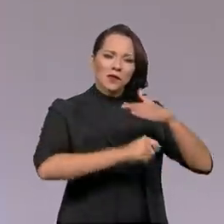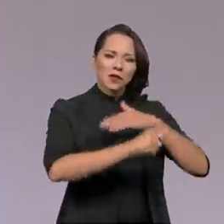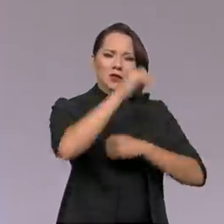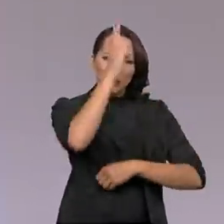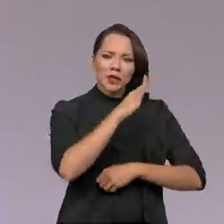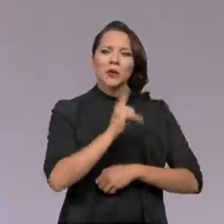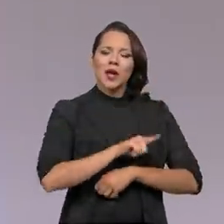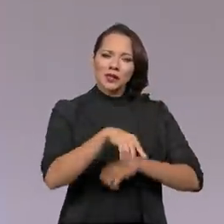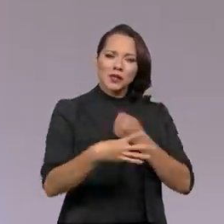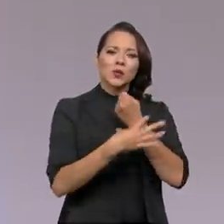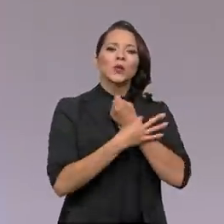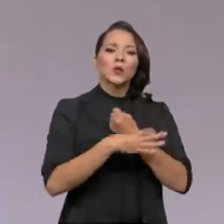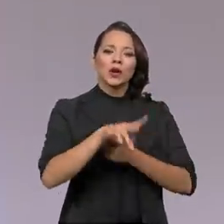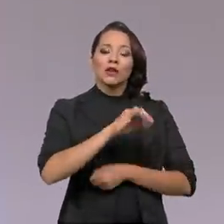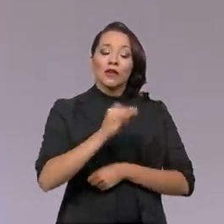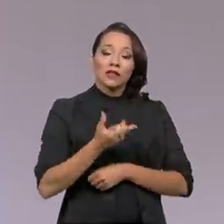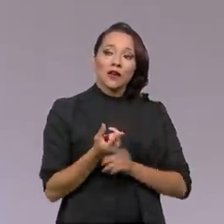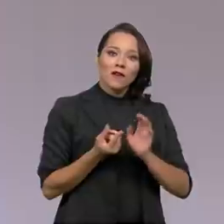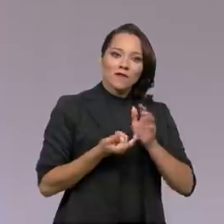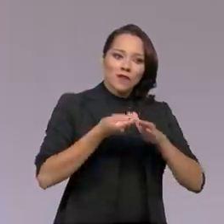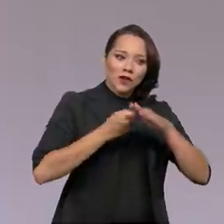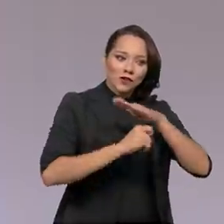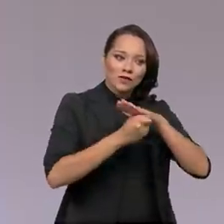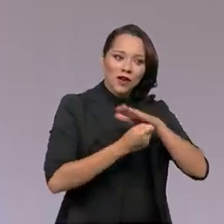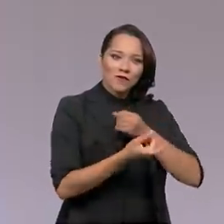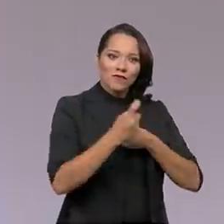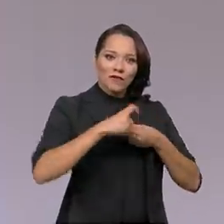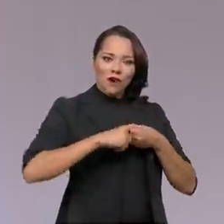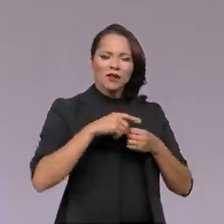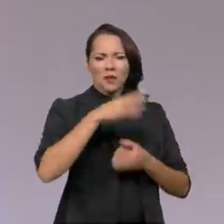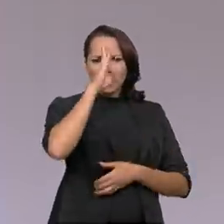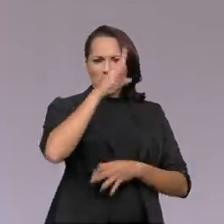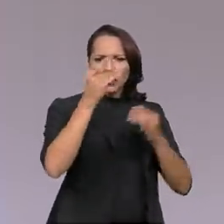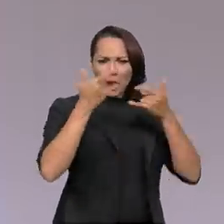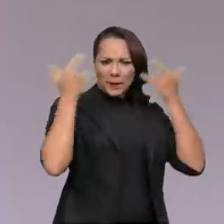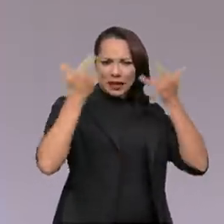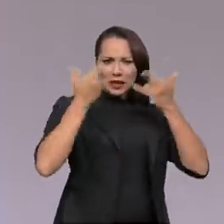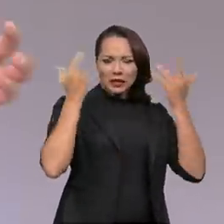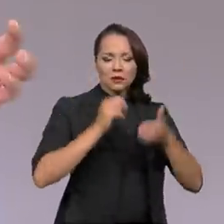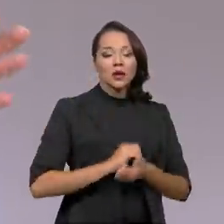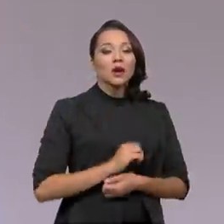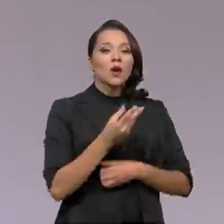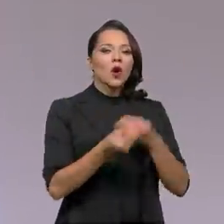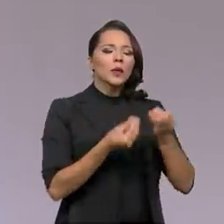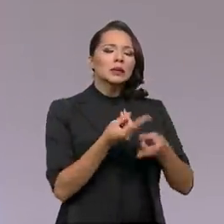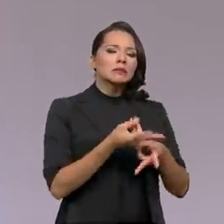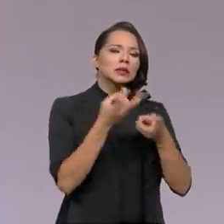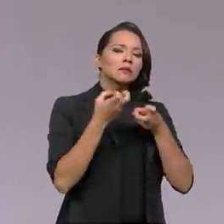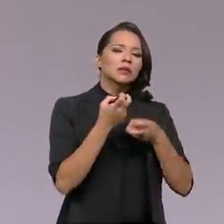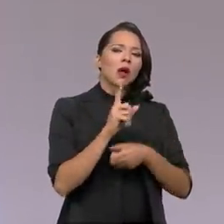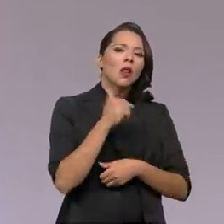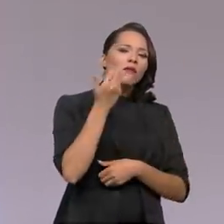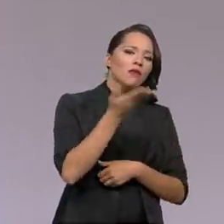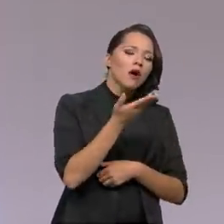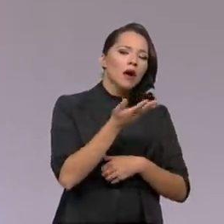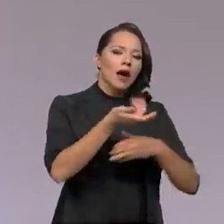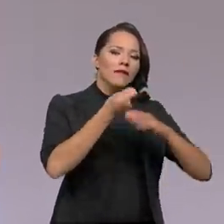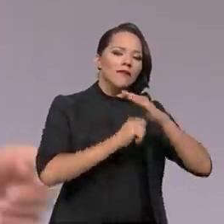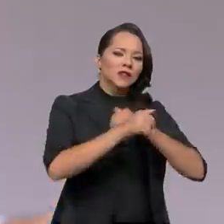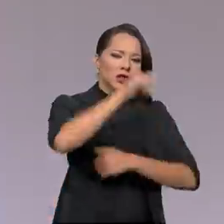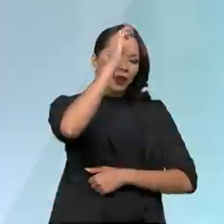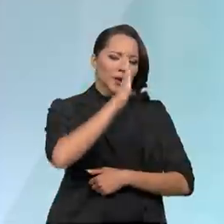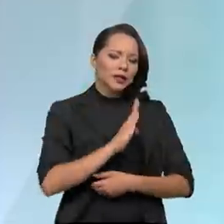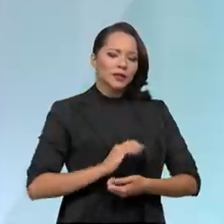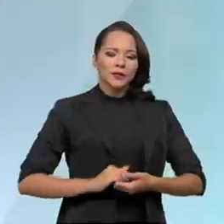seguro, vai ter retorno no investimento, que é o princípio do capitalismo. Como é que é essa percepção lá fora em relação a investir aqui no